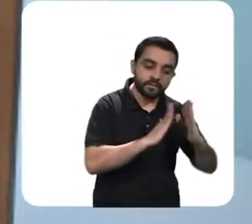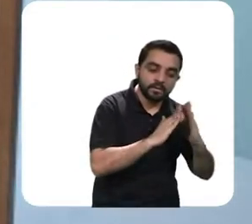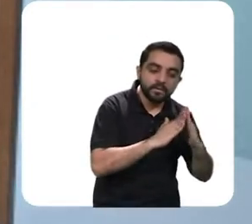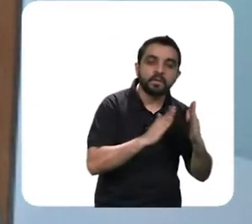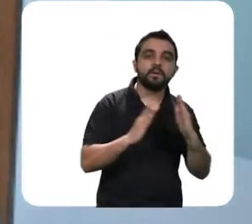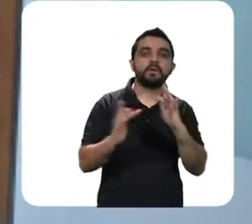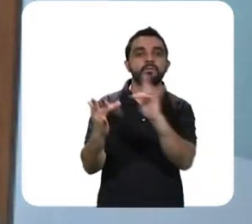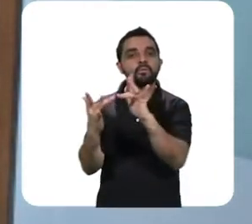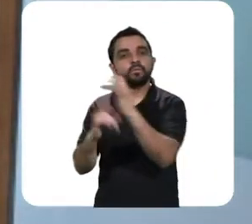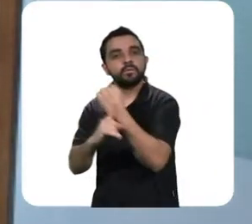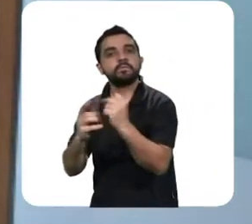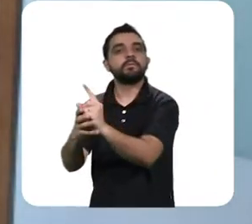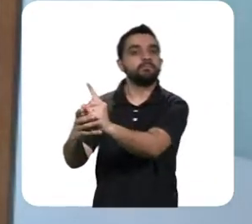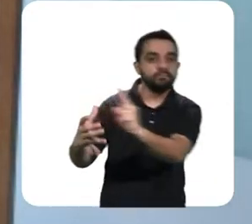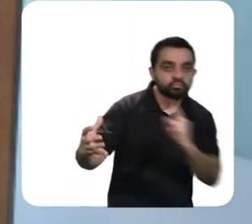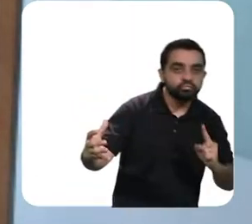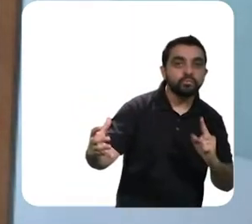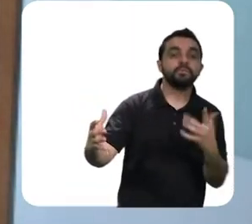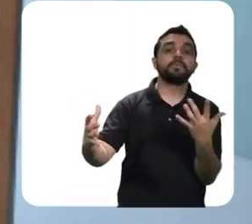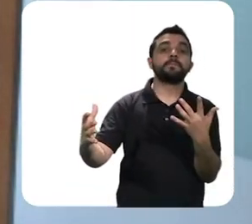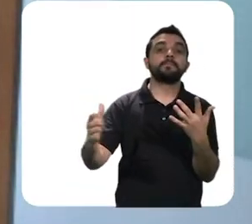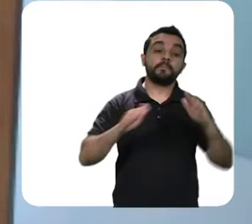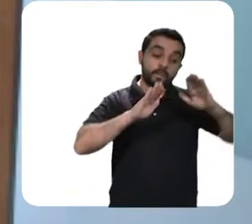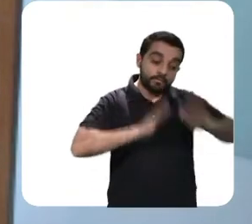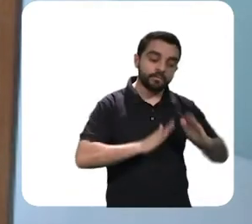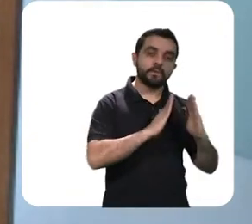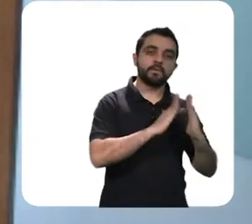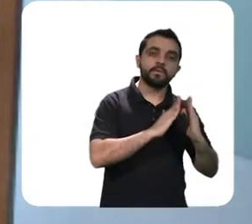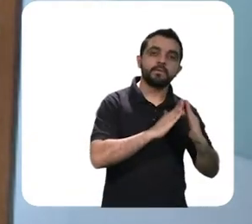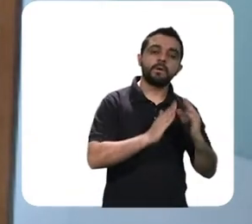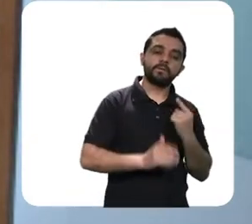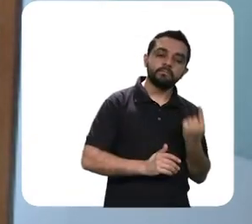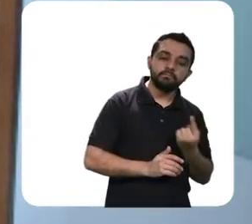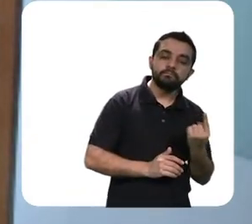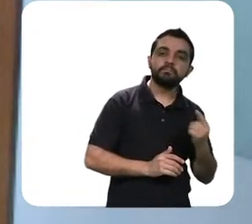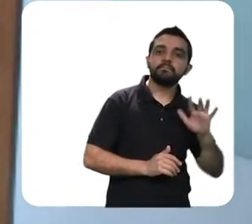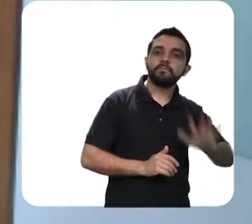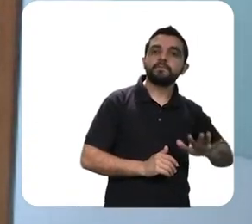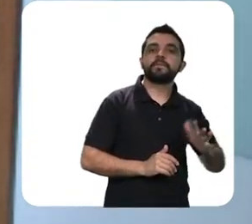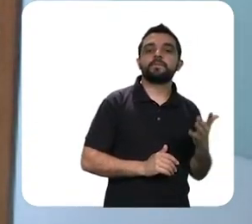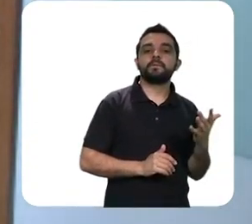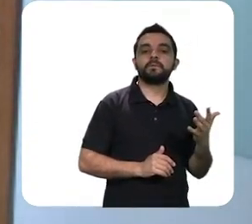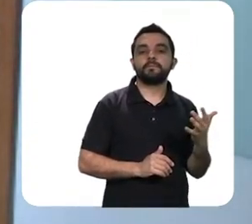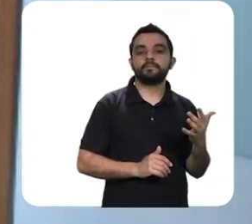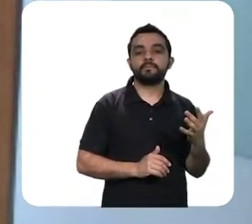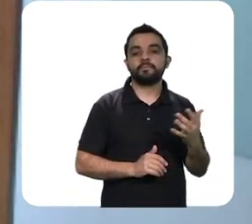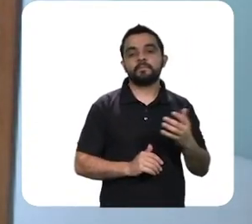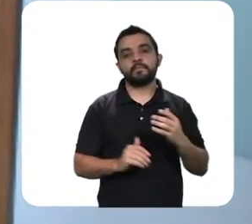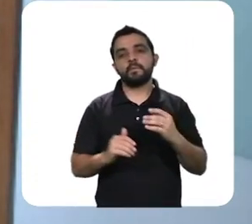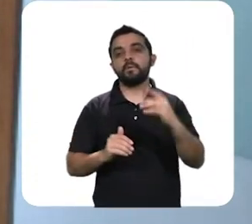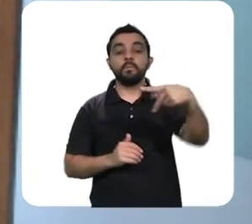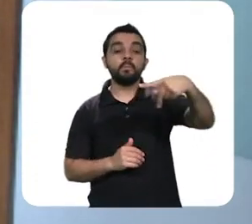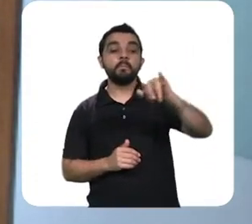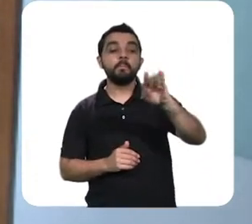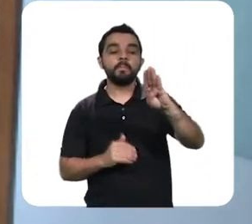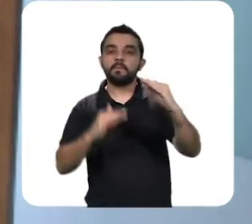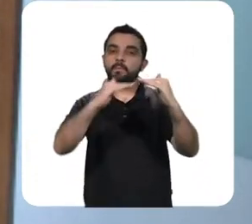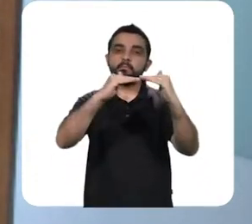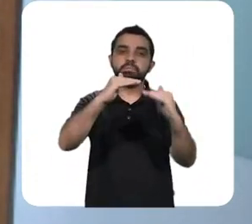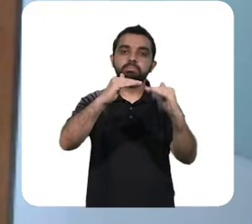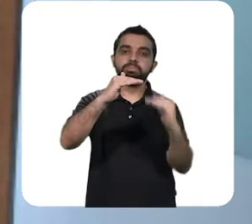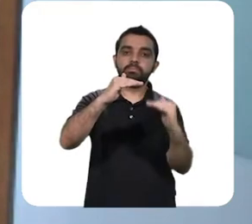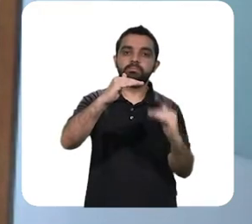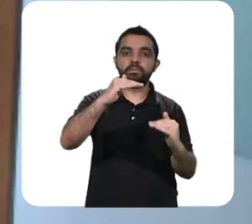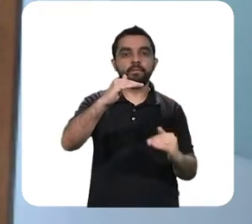isolamento das pessoas pode ter aí um a evolução do PIB indo para menos 10 menos 15 e